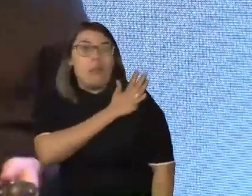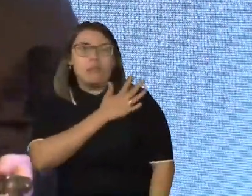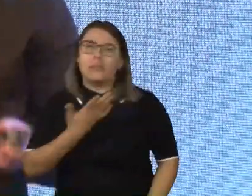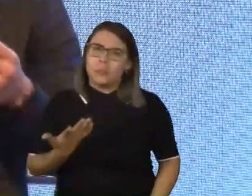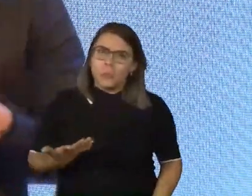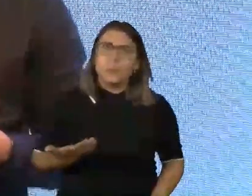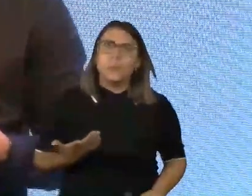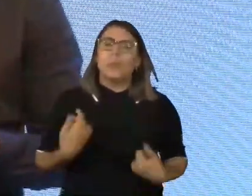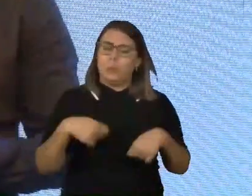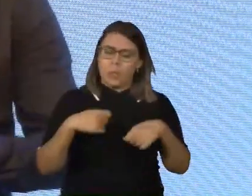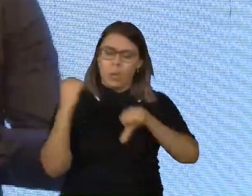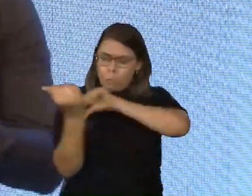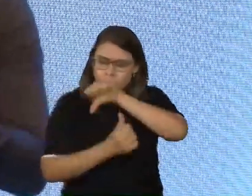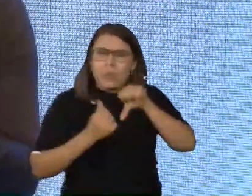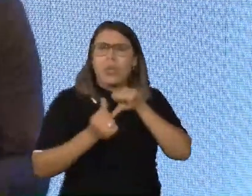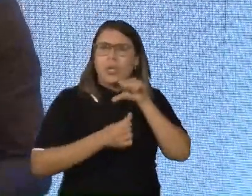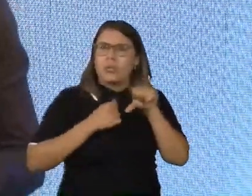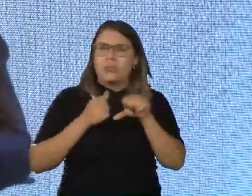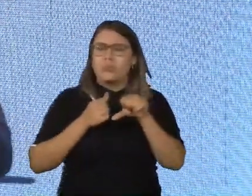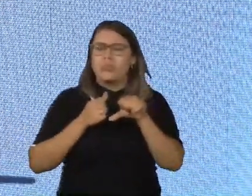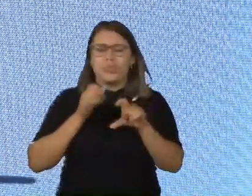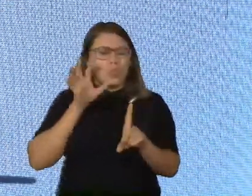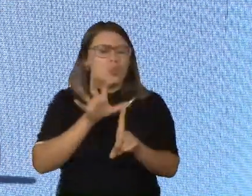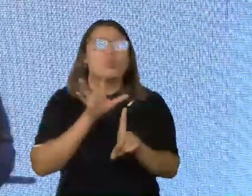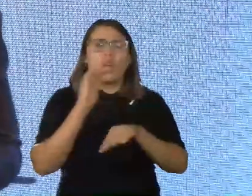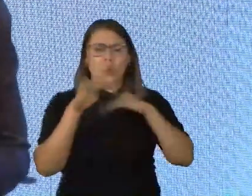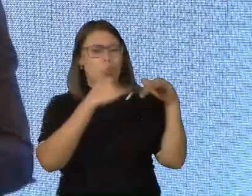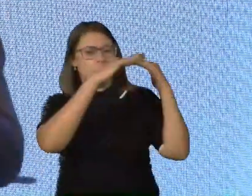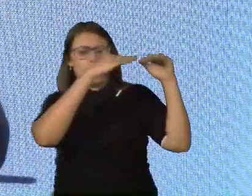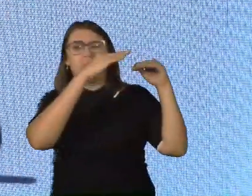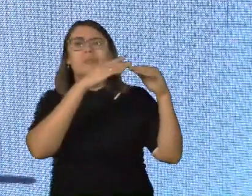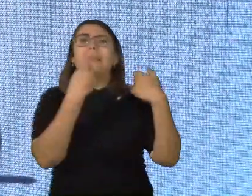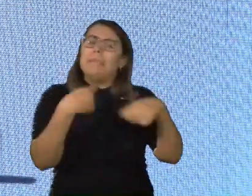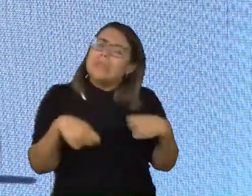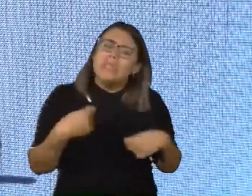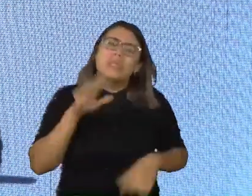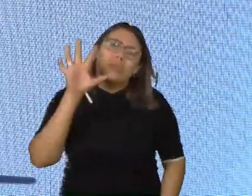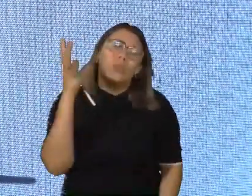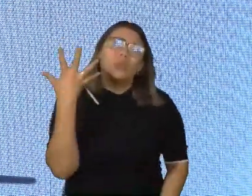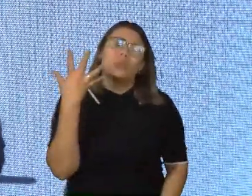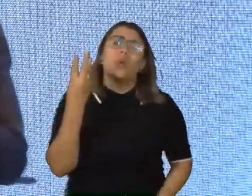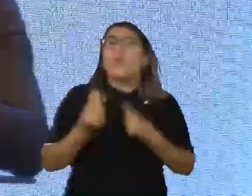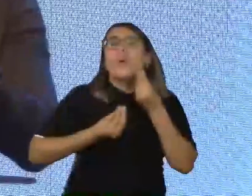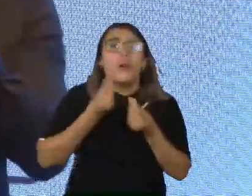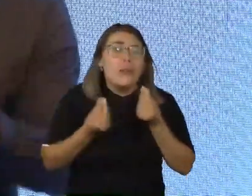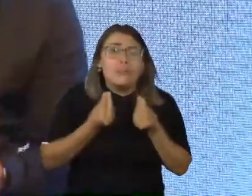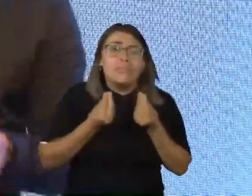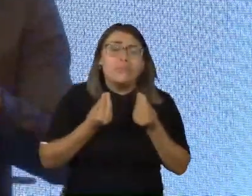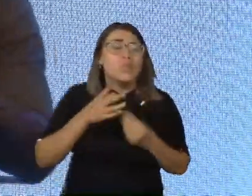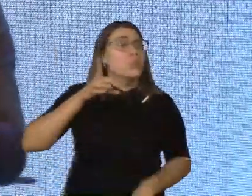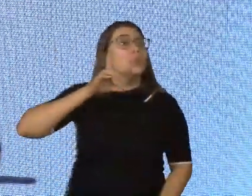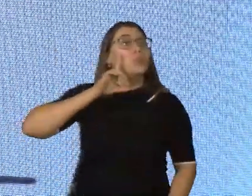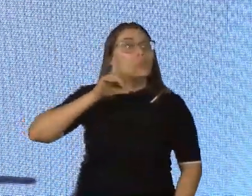processo de mudança, de favorecimento, de construção plural, ela só acontece de que forma? Um